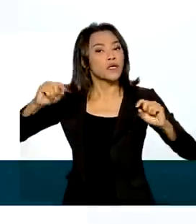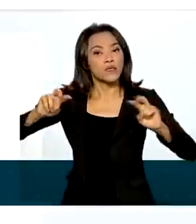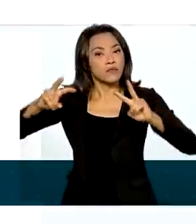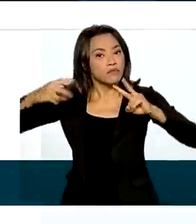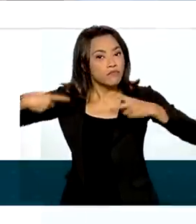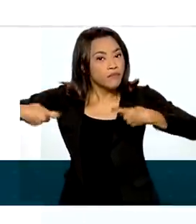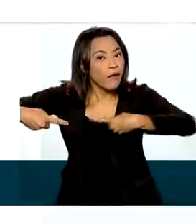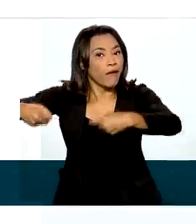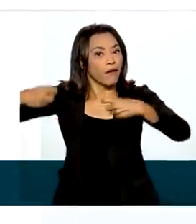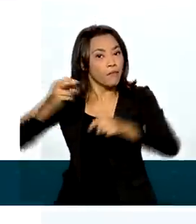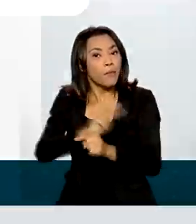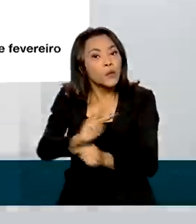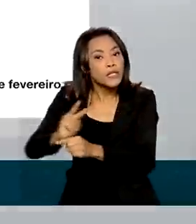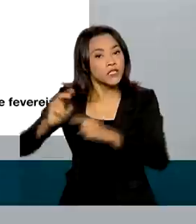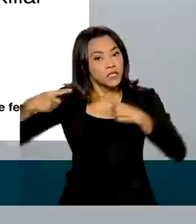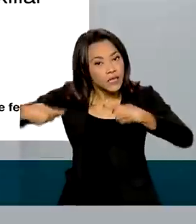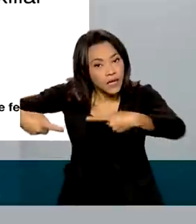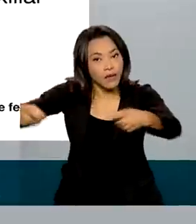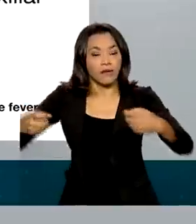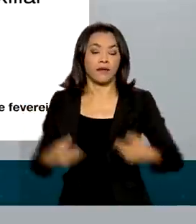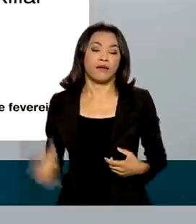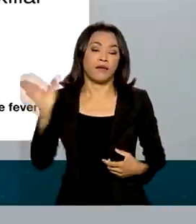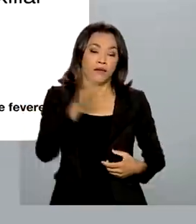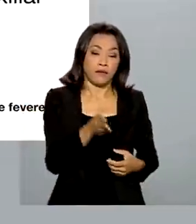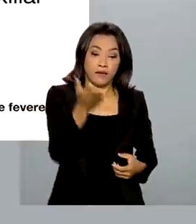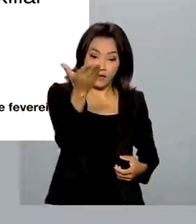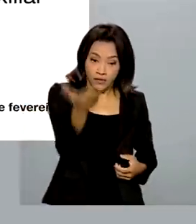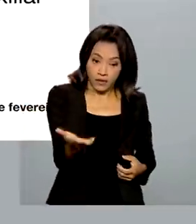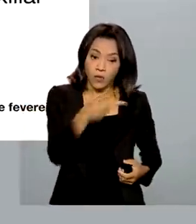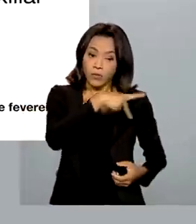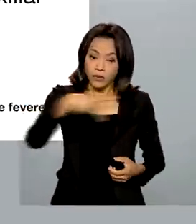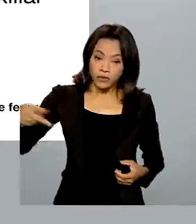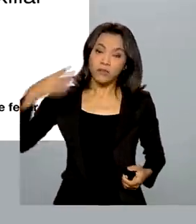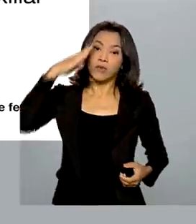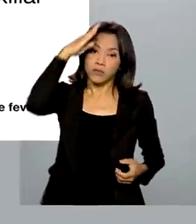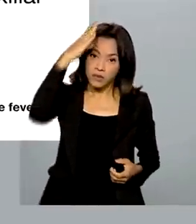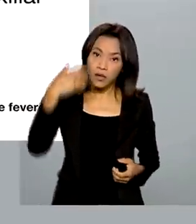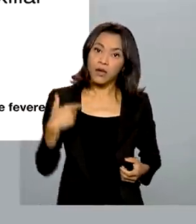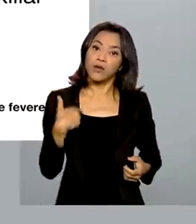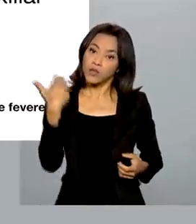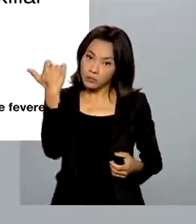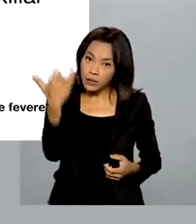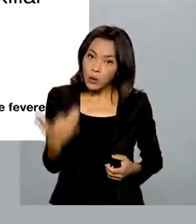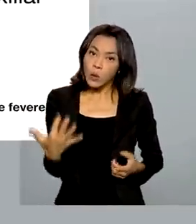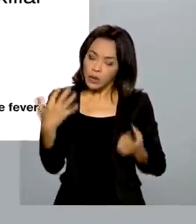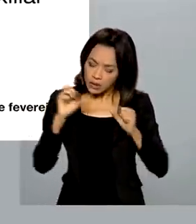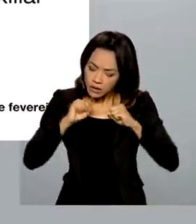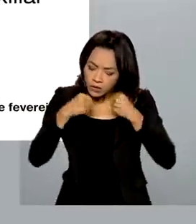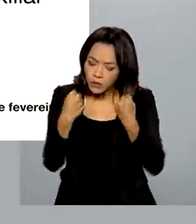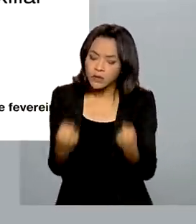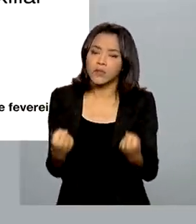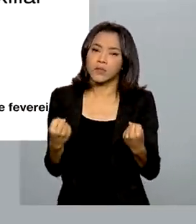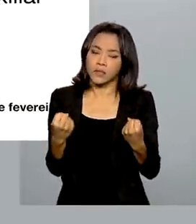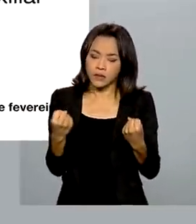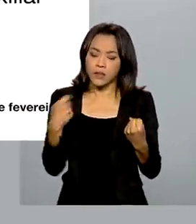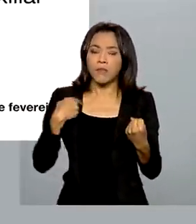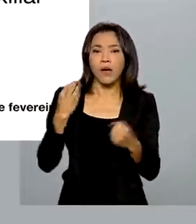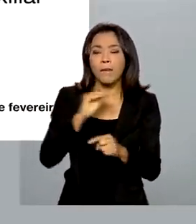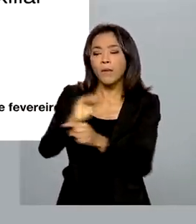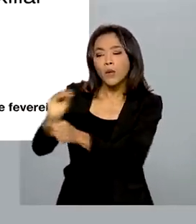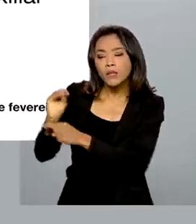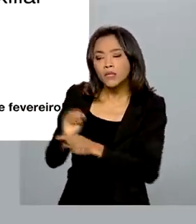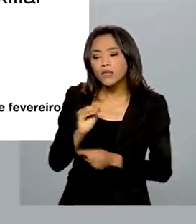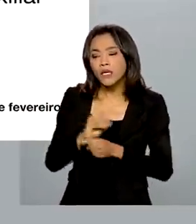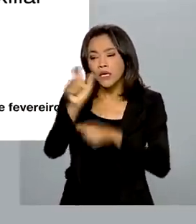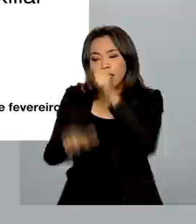Pelas redes sociais, presidente Jair Bolsonaro reiterou que está empenhado no esforço de proteger e auxiliar os